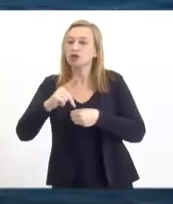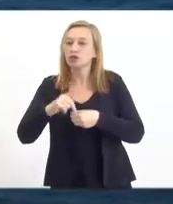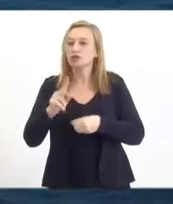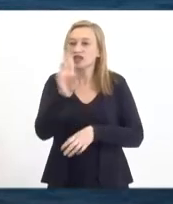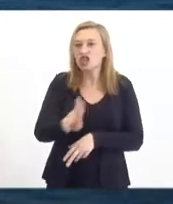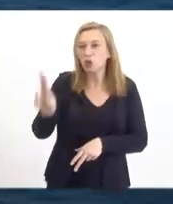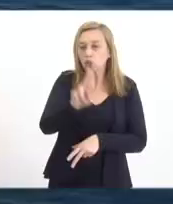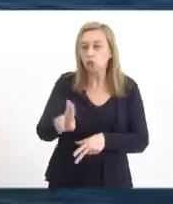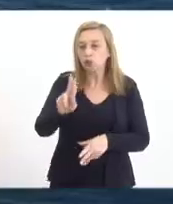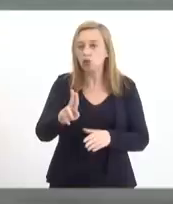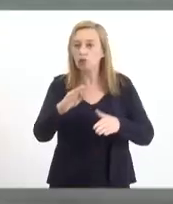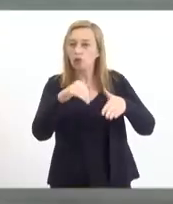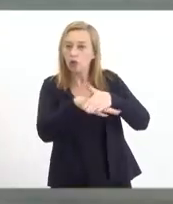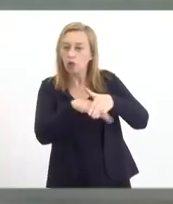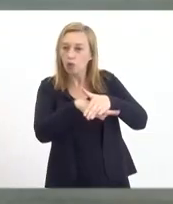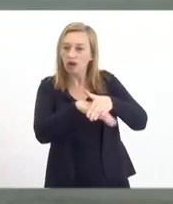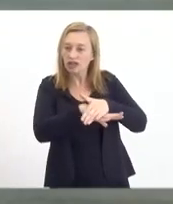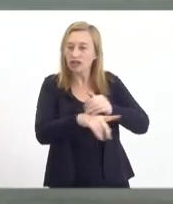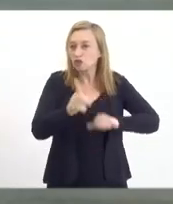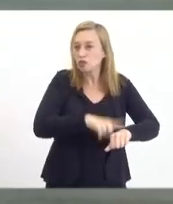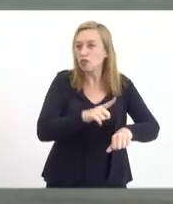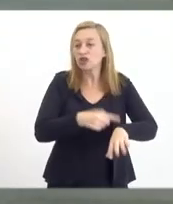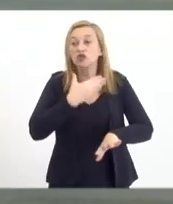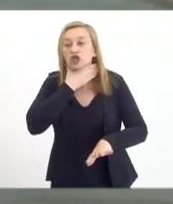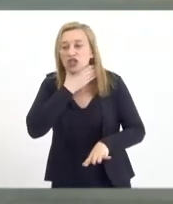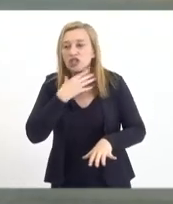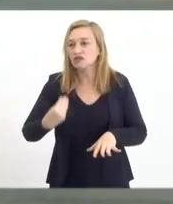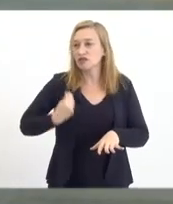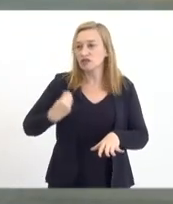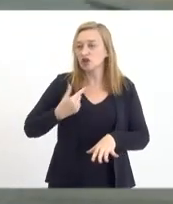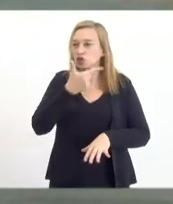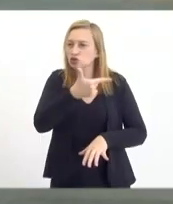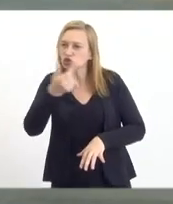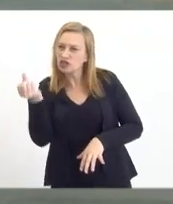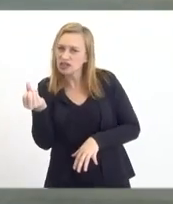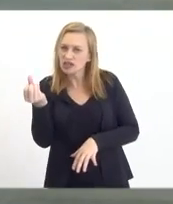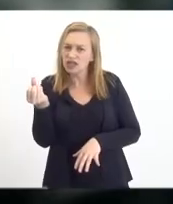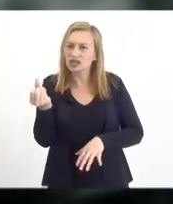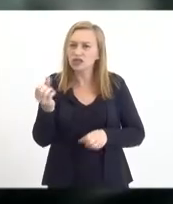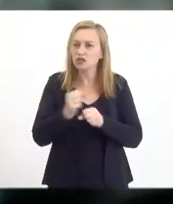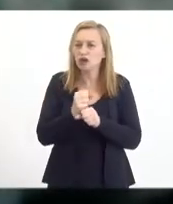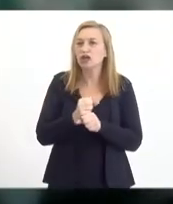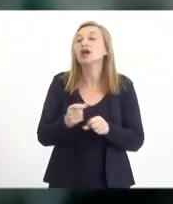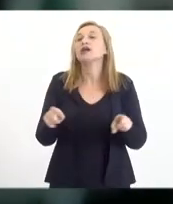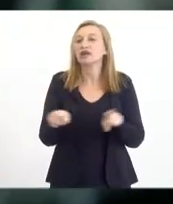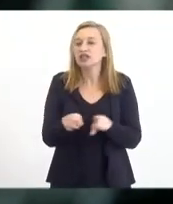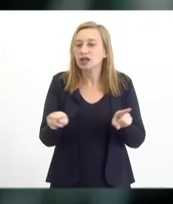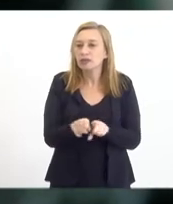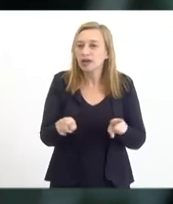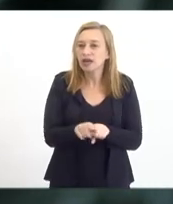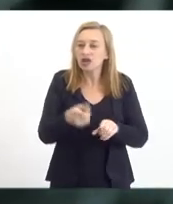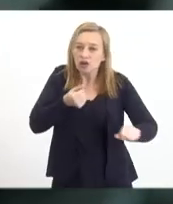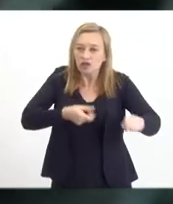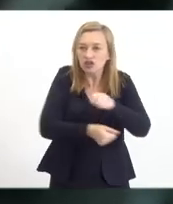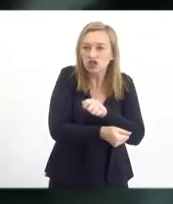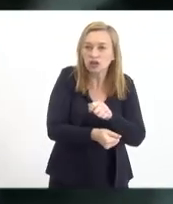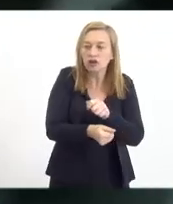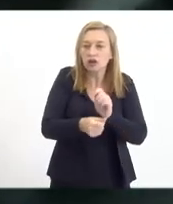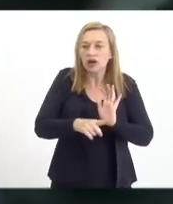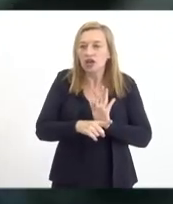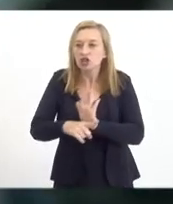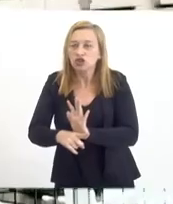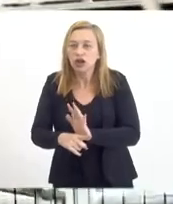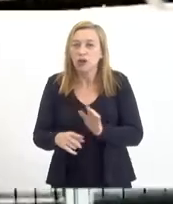apenas como uma poupança nos momentos de crise, como o Rio viveu em 2016, mas, sobretudo, um fundo investidor para financiar